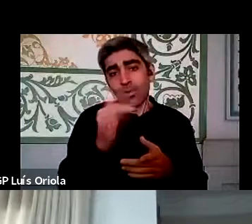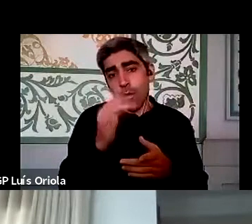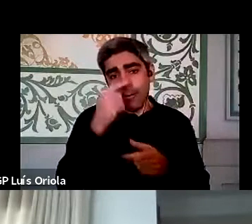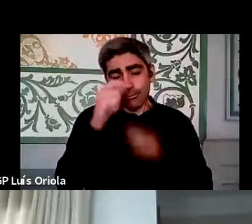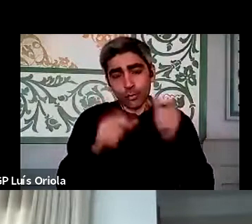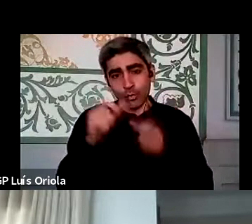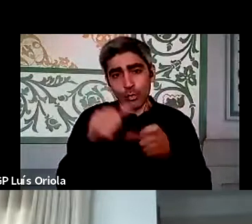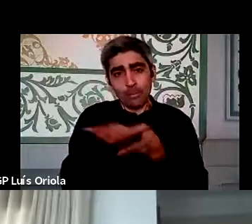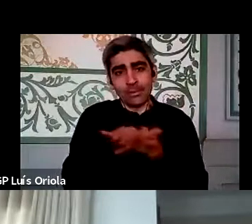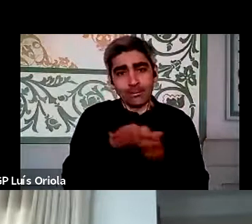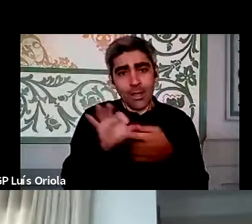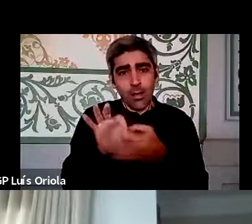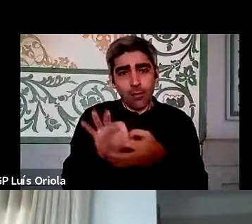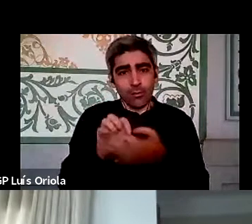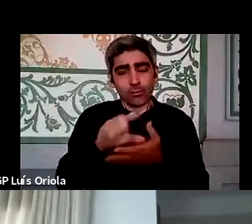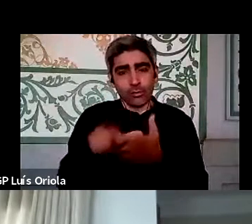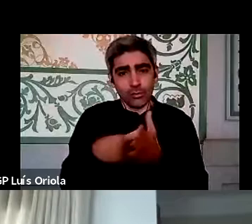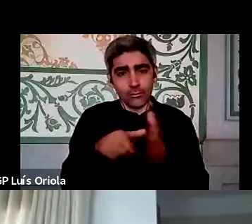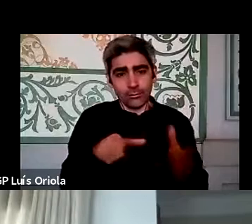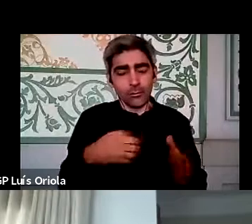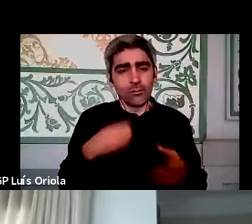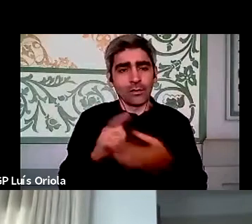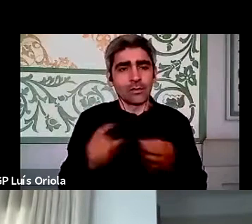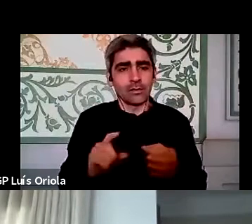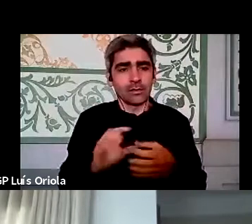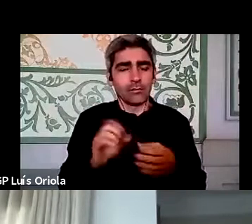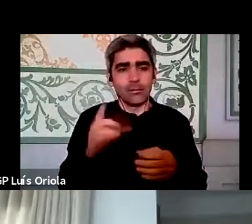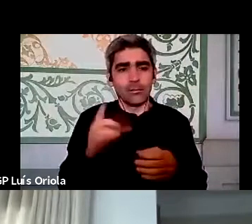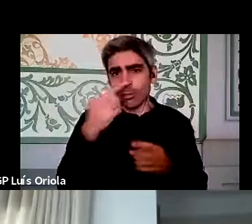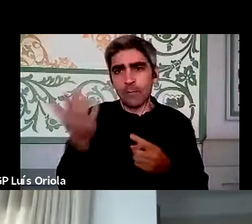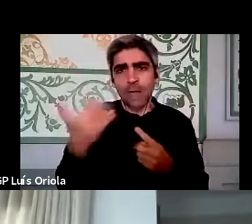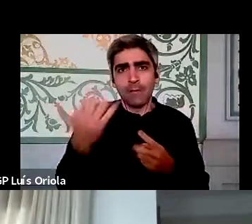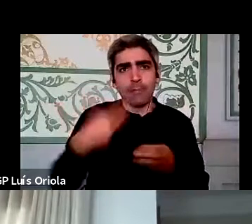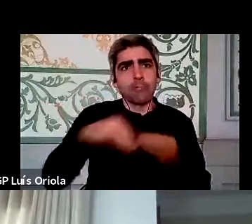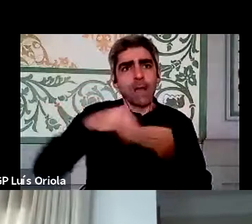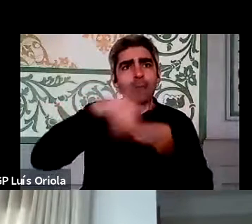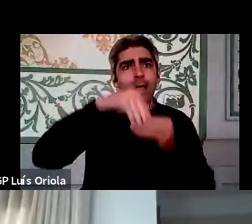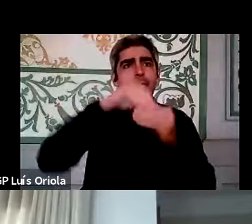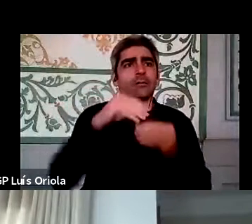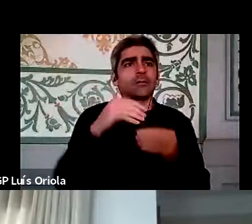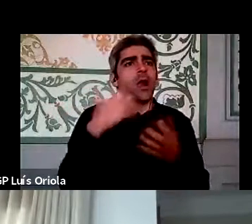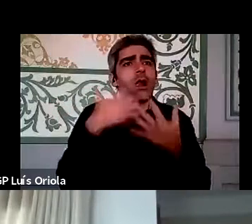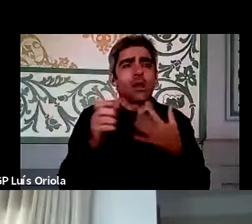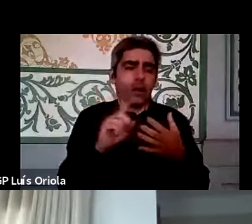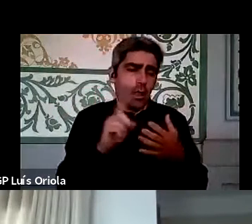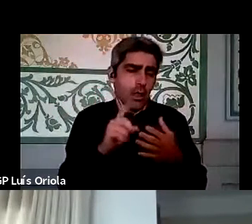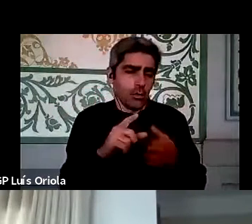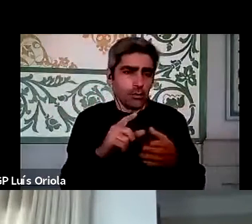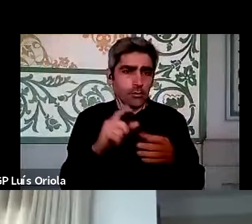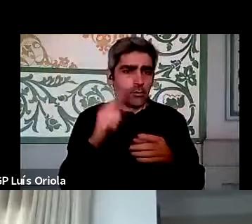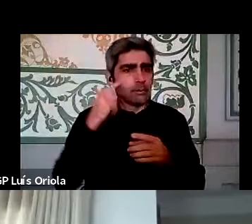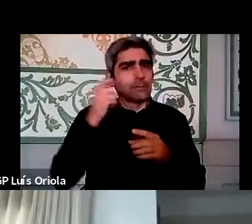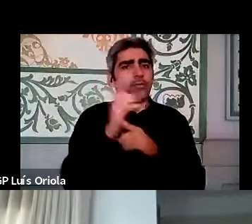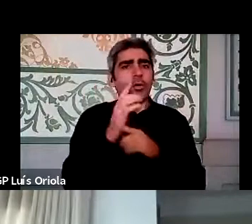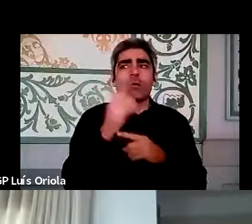uma certa, portanto, obviamente não faria sentido começar a juntar pessoas só por juntar, só para ser um elemento de bandeira.